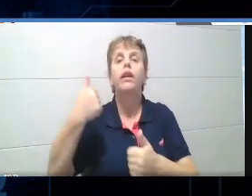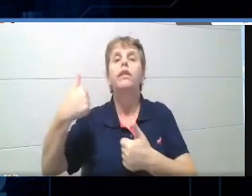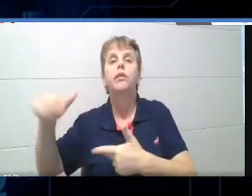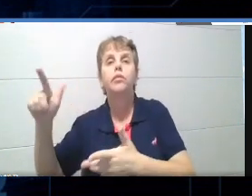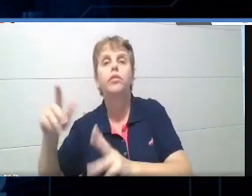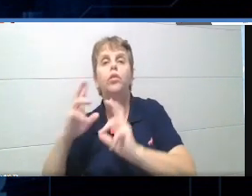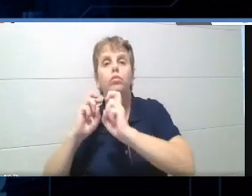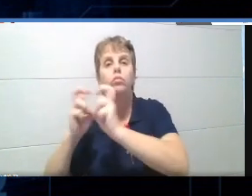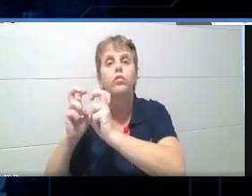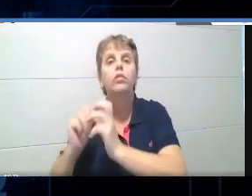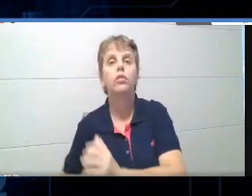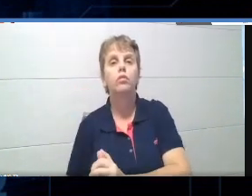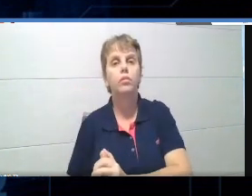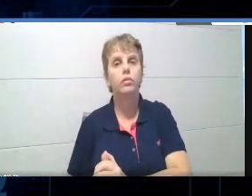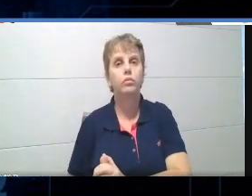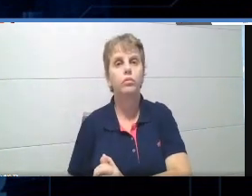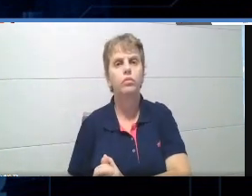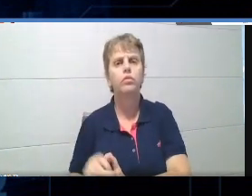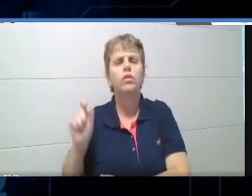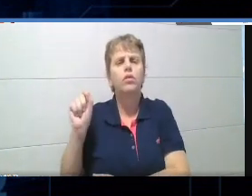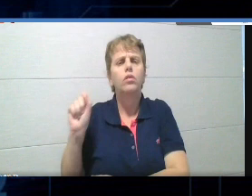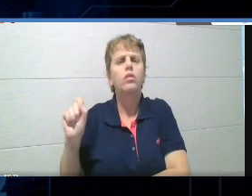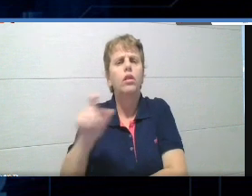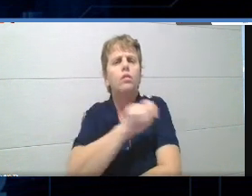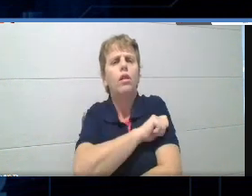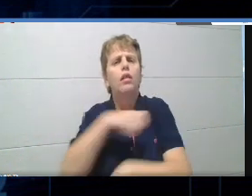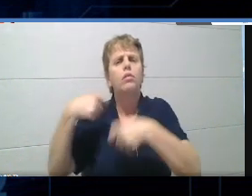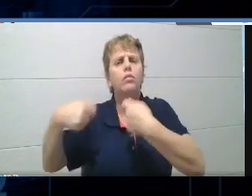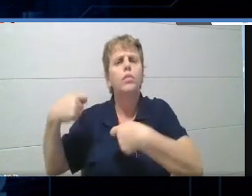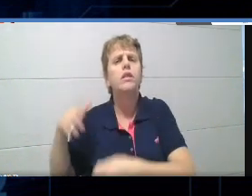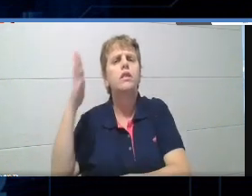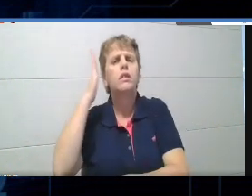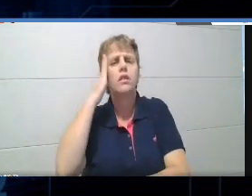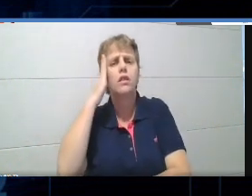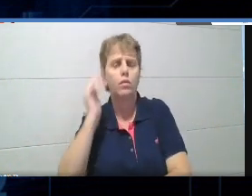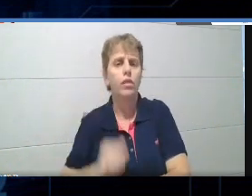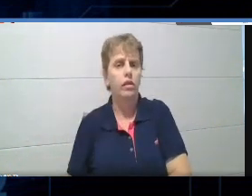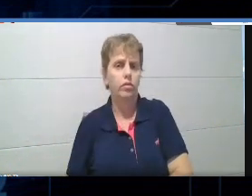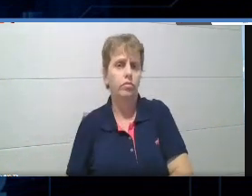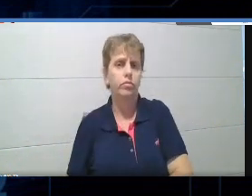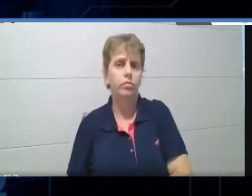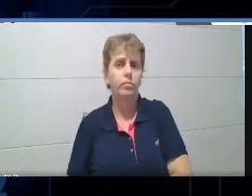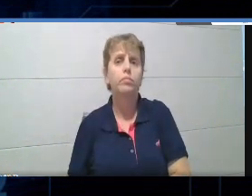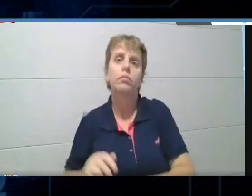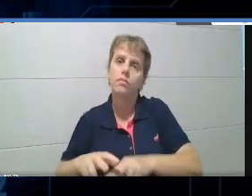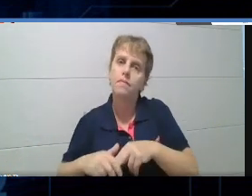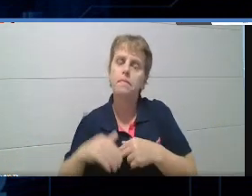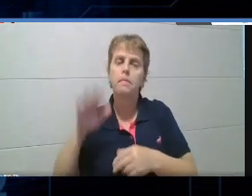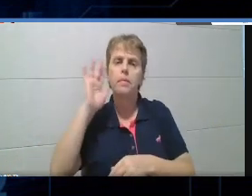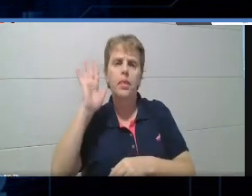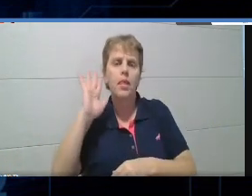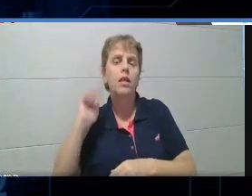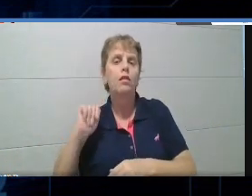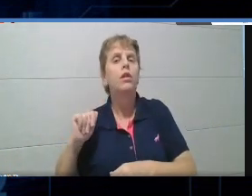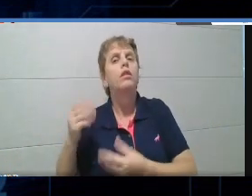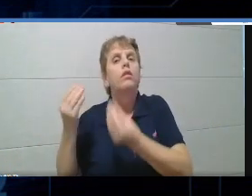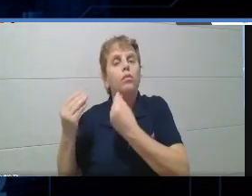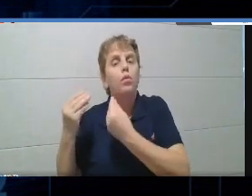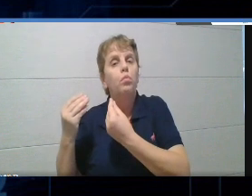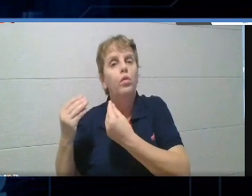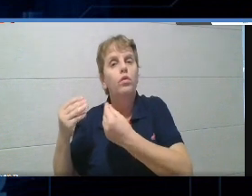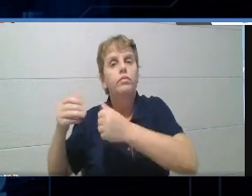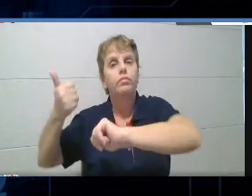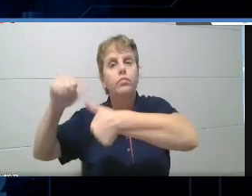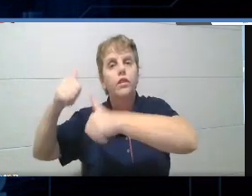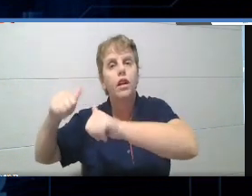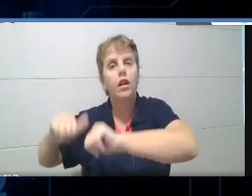o que ele vai saber? Então, a maneira que a gente fica pensando como essa avaliação pode transformar, né, a